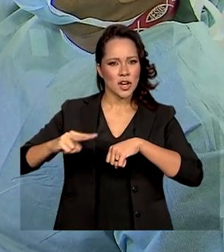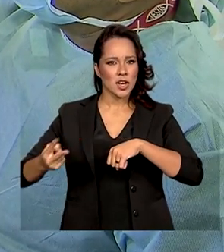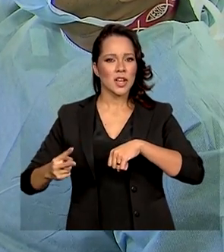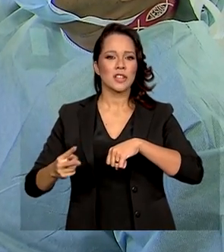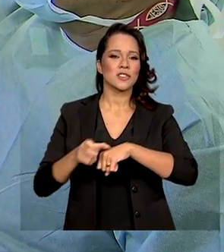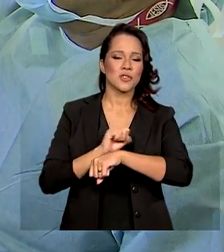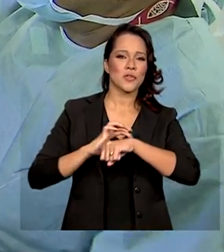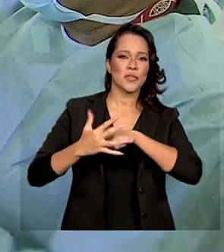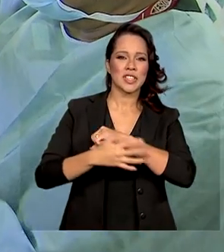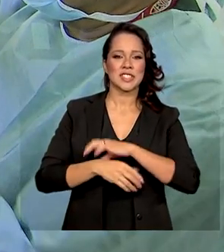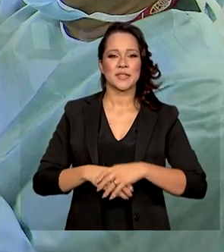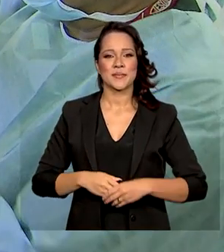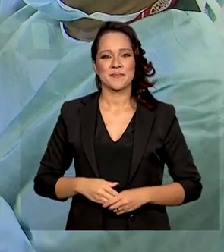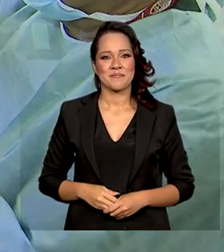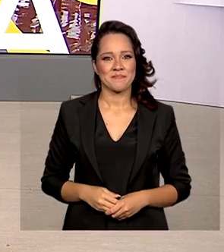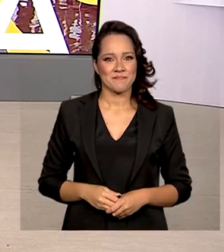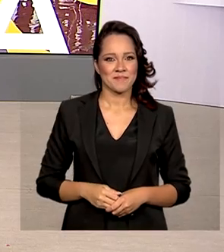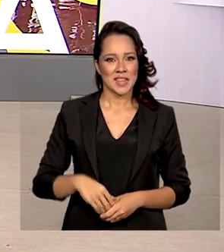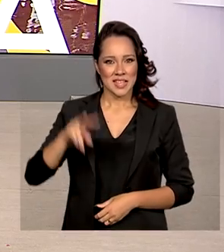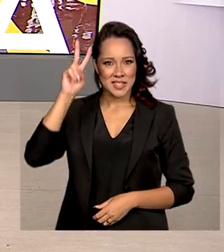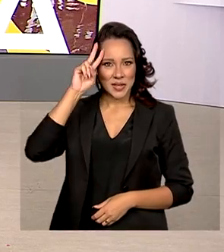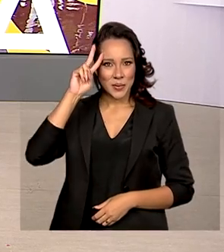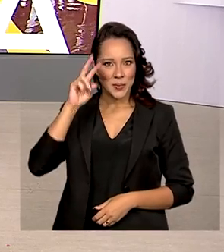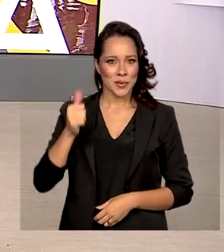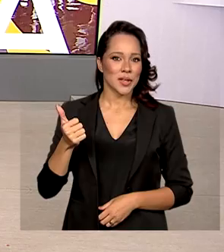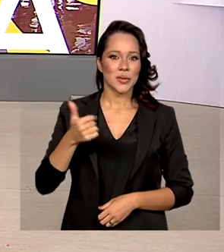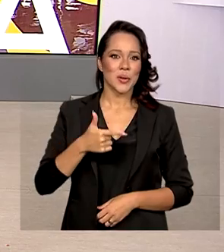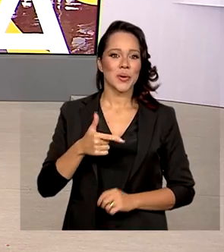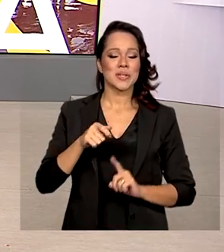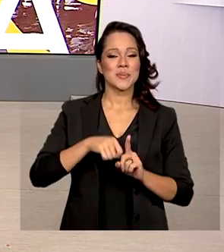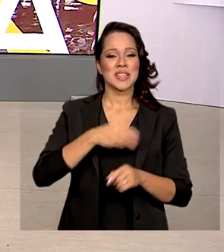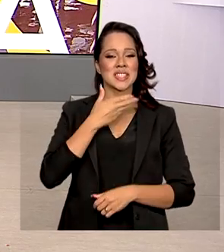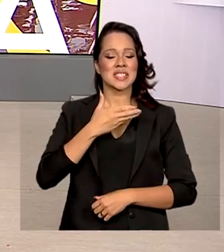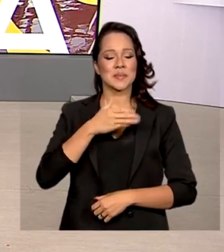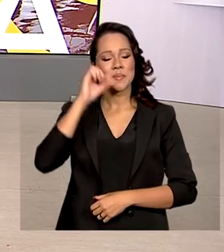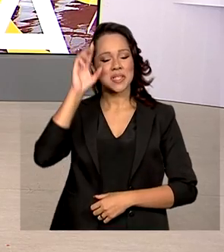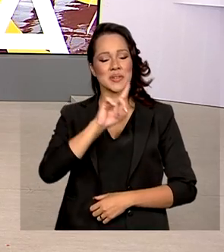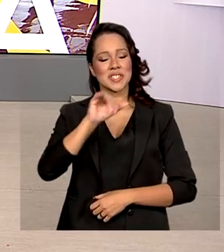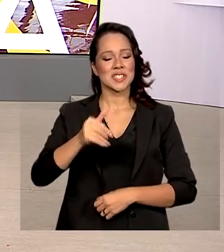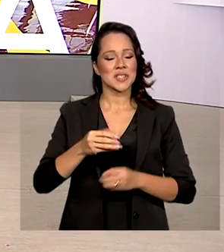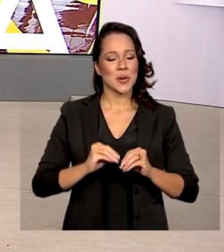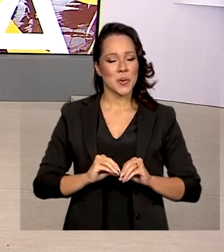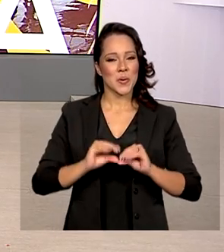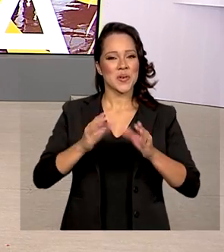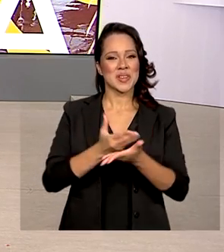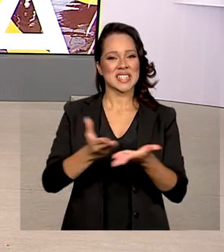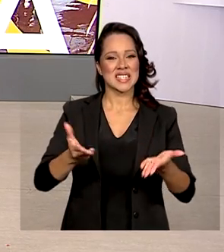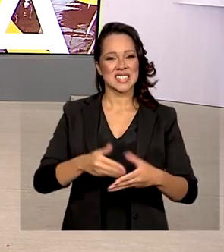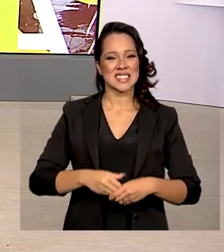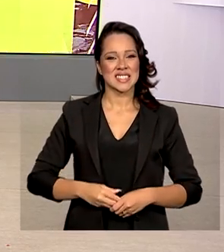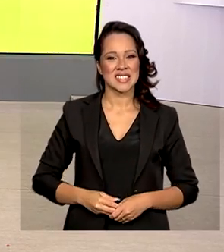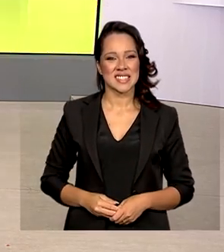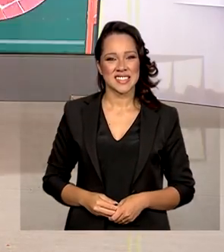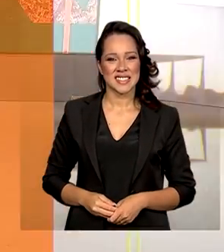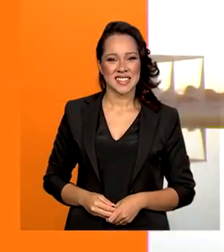cepa do coronavírus. Segunda-feira, 12 de dezembro, Brasil em dia já está no ar.